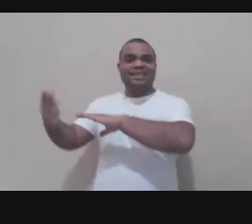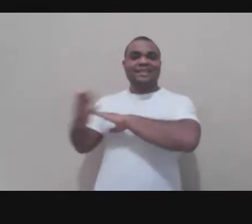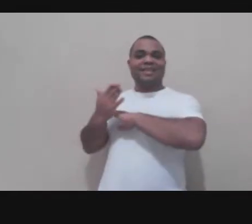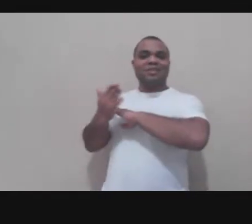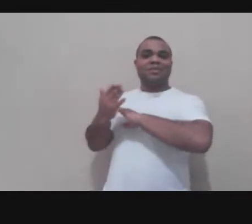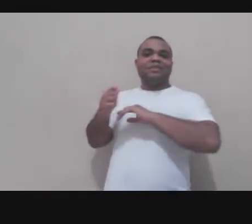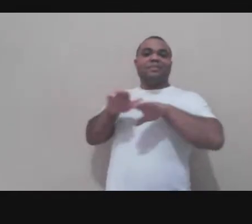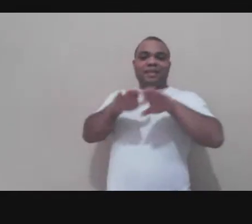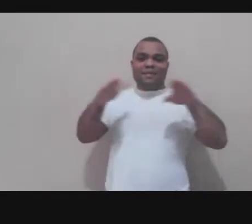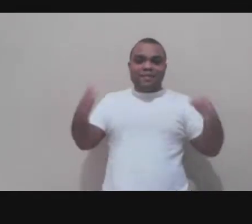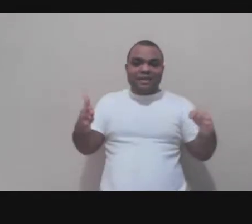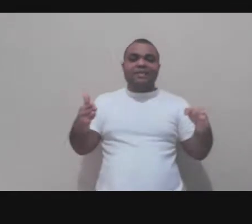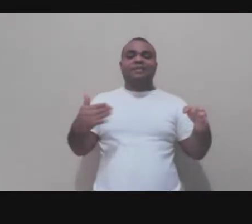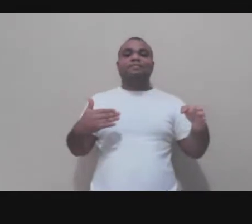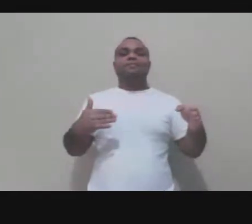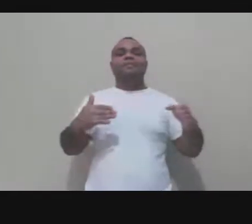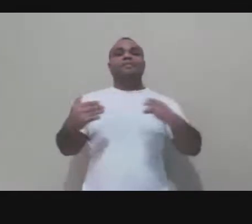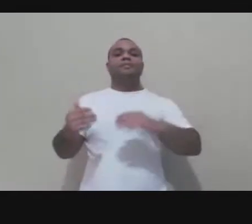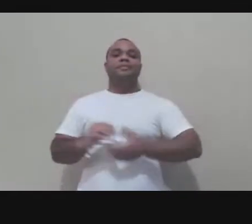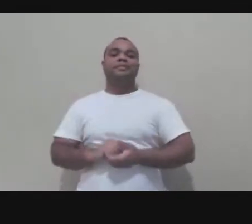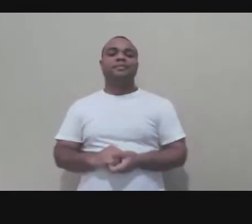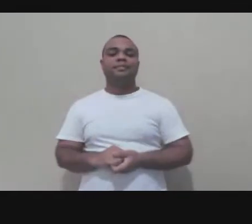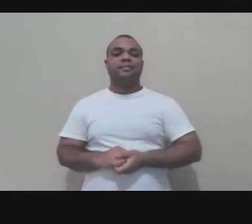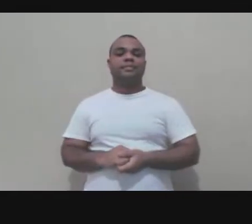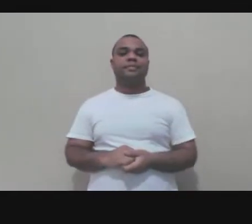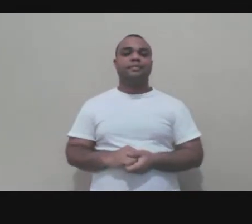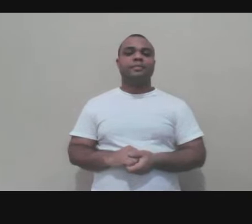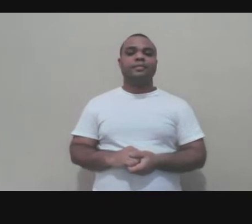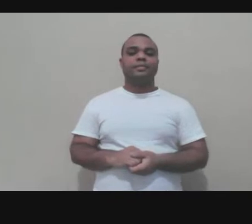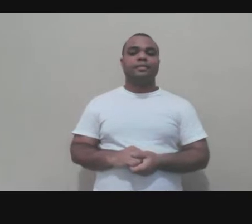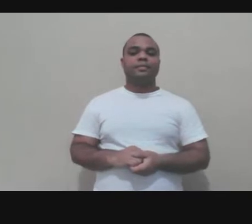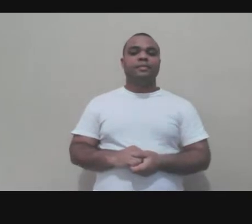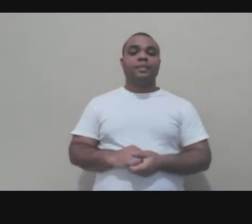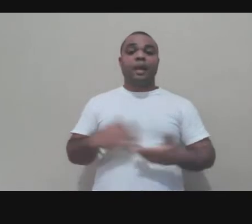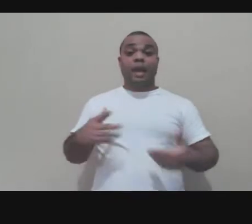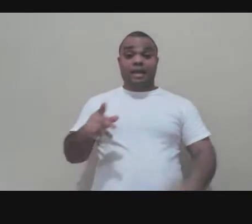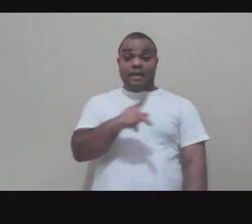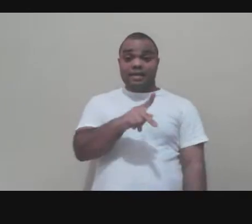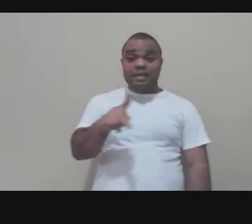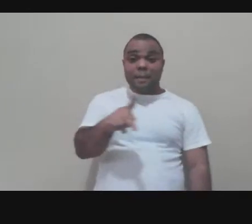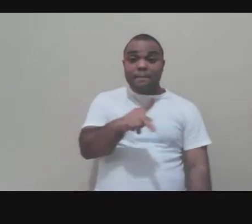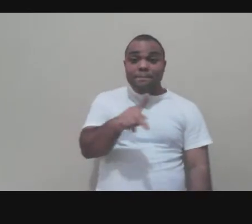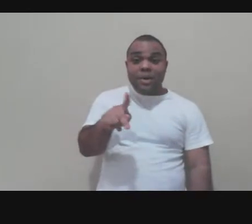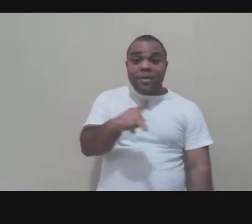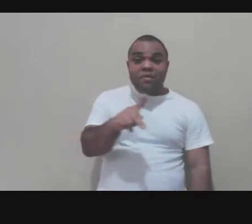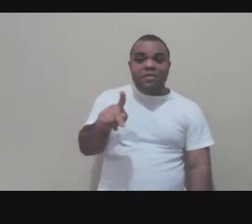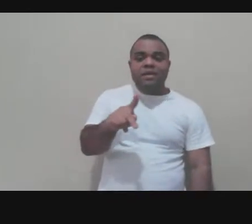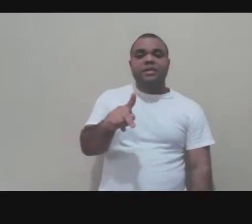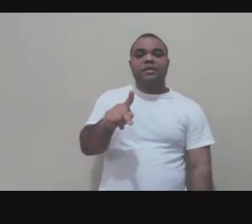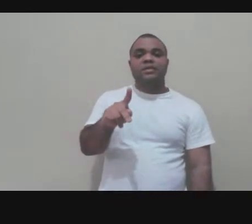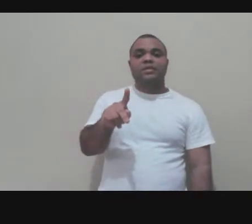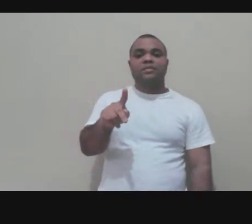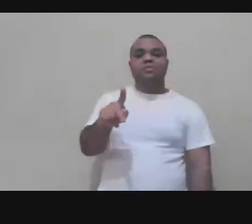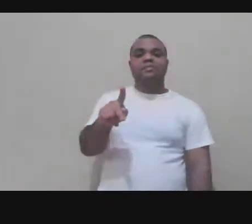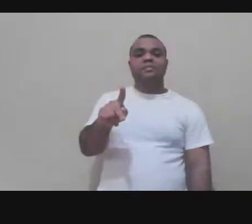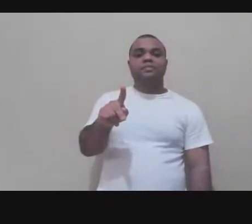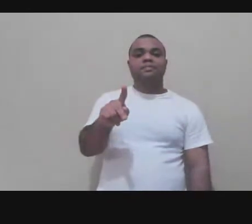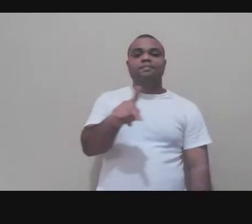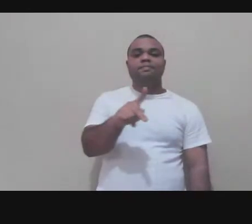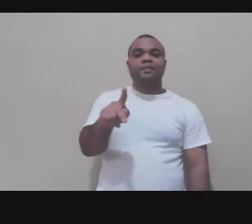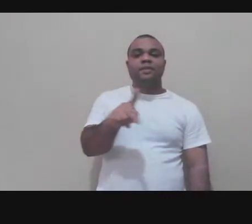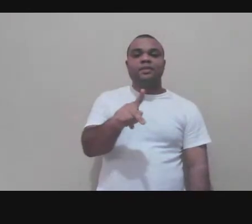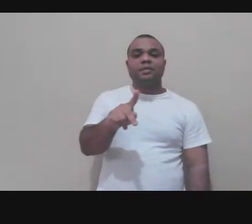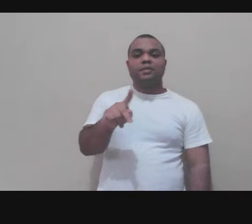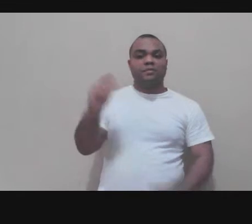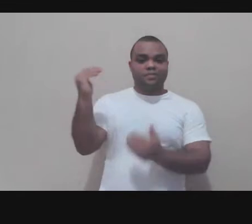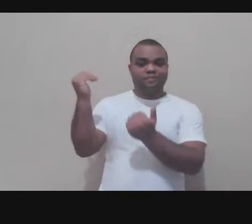Kluver nesse momento ele faz uma sugestão para mim em que ele achava que eu deveria me debruçar